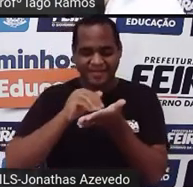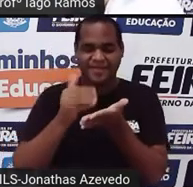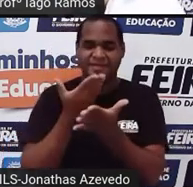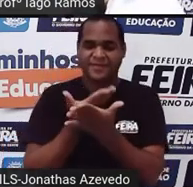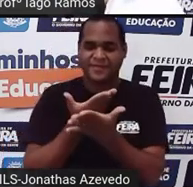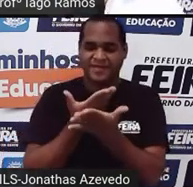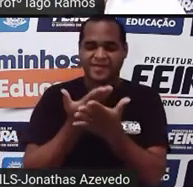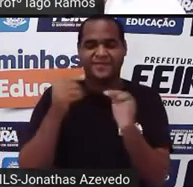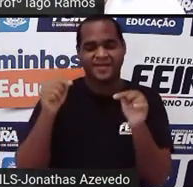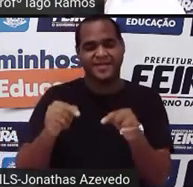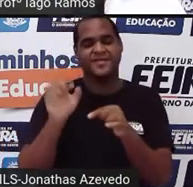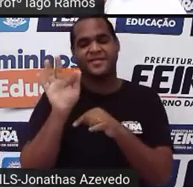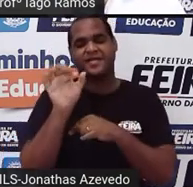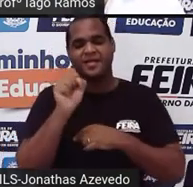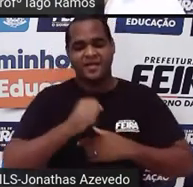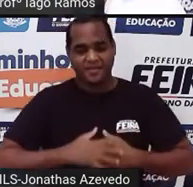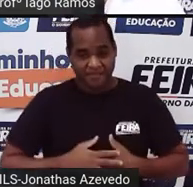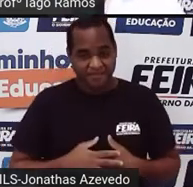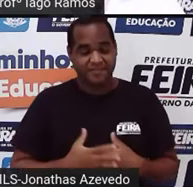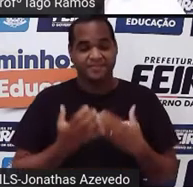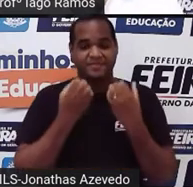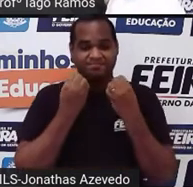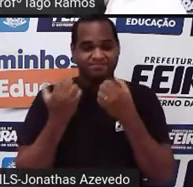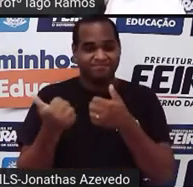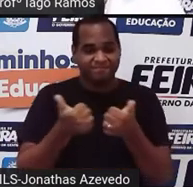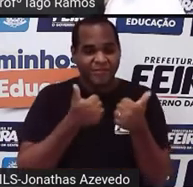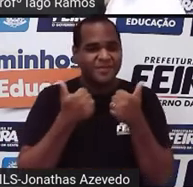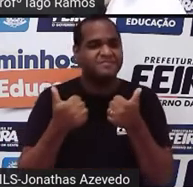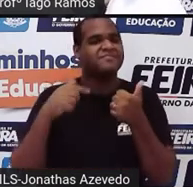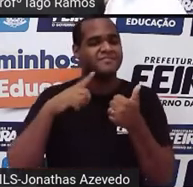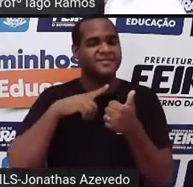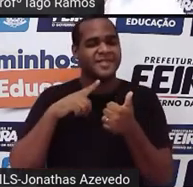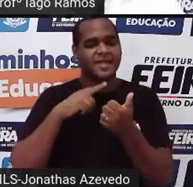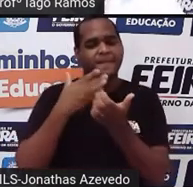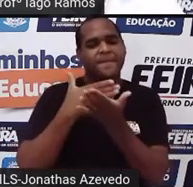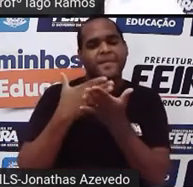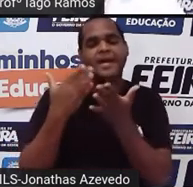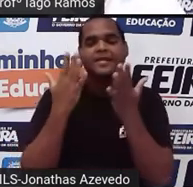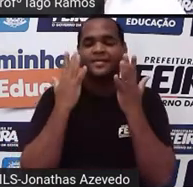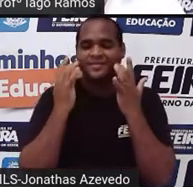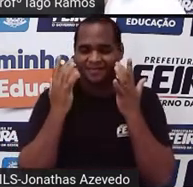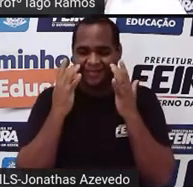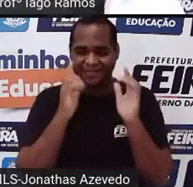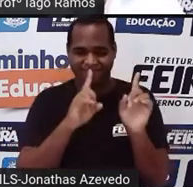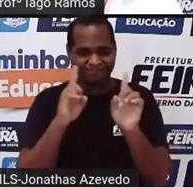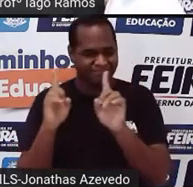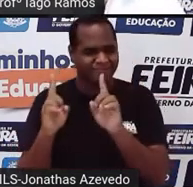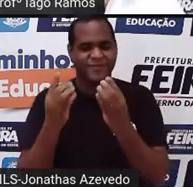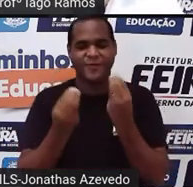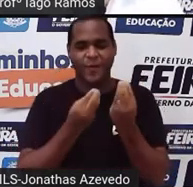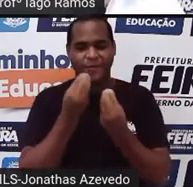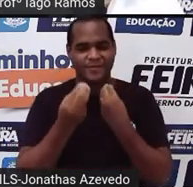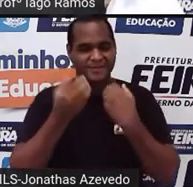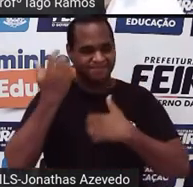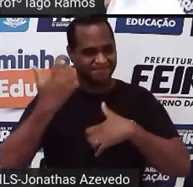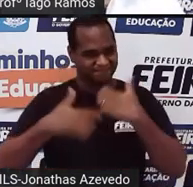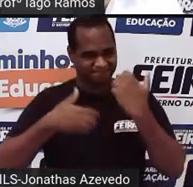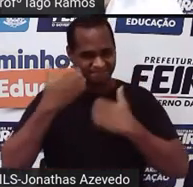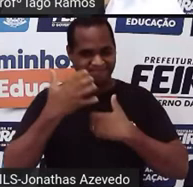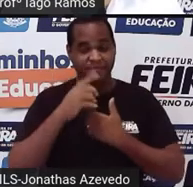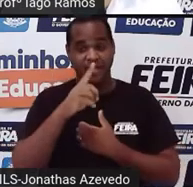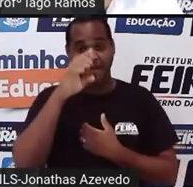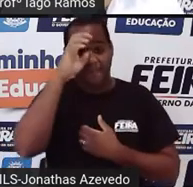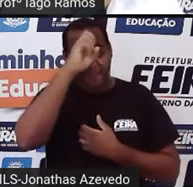Educação, certo? Bom, então é isso aí. Passada a apresentação, vamos lá, né? O que a gente tem para aprender